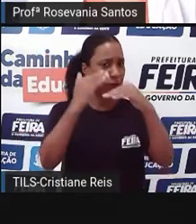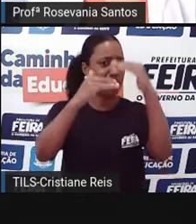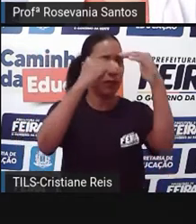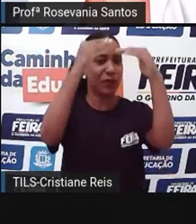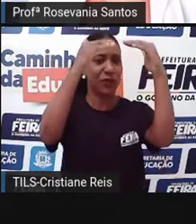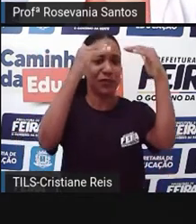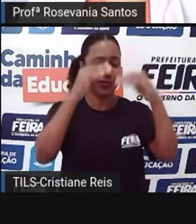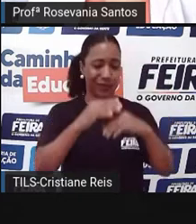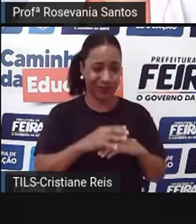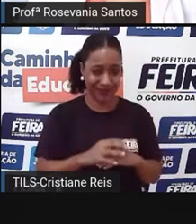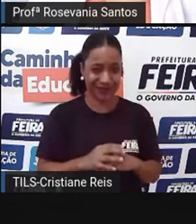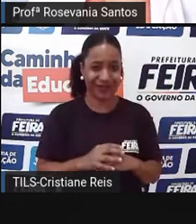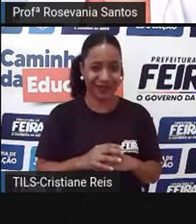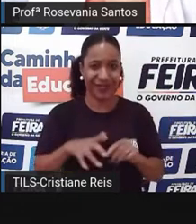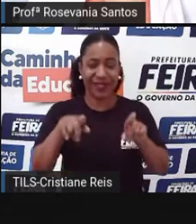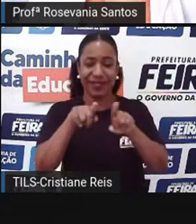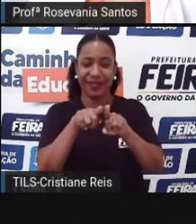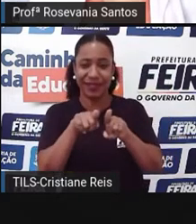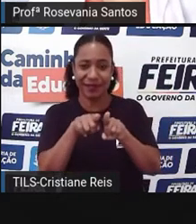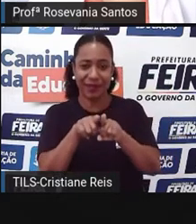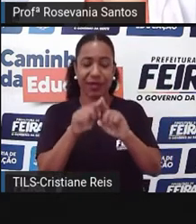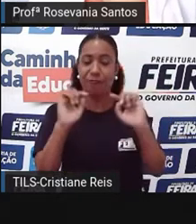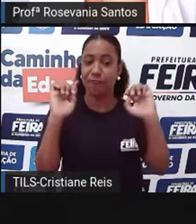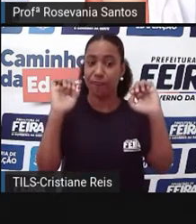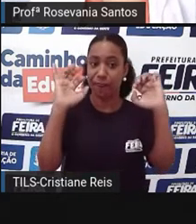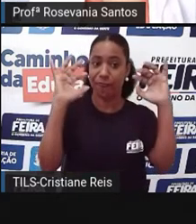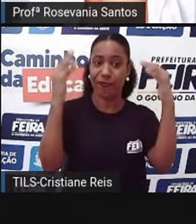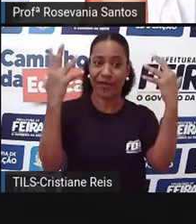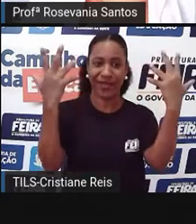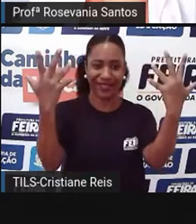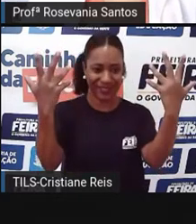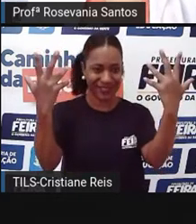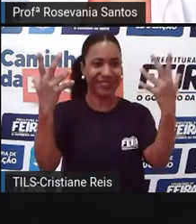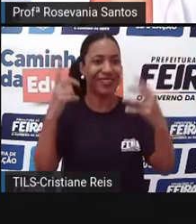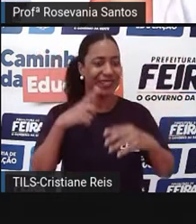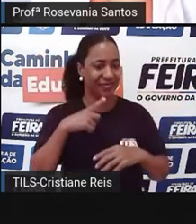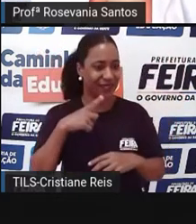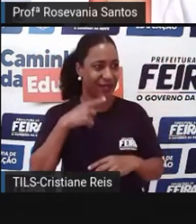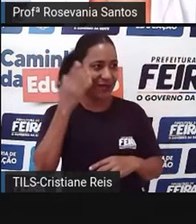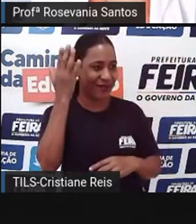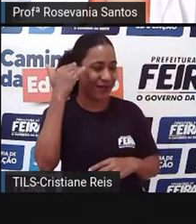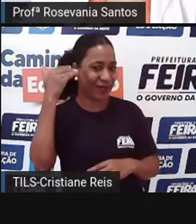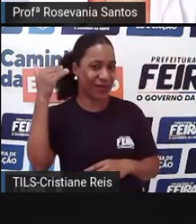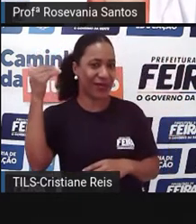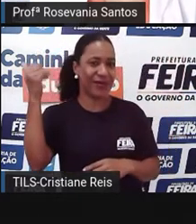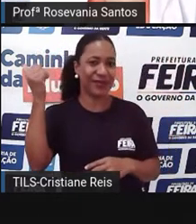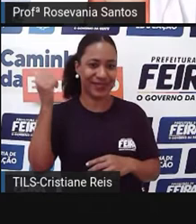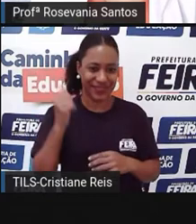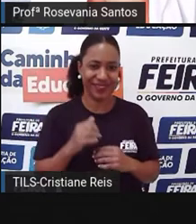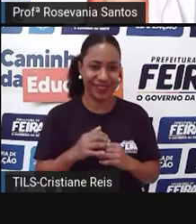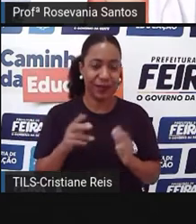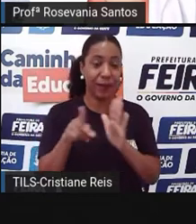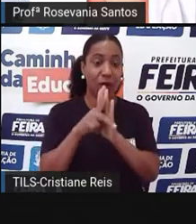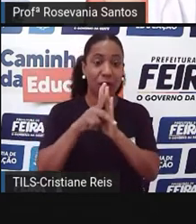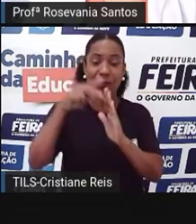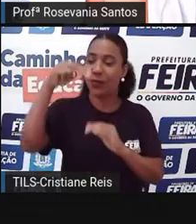Colocamos também as nossas famosas festas, que são outras coisas também, que nos relembram, né, do povo nordestino,